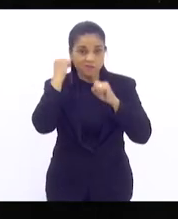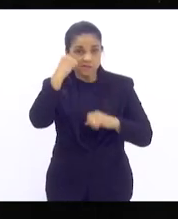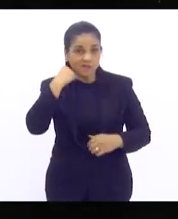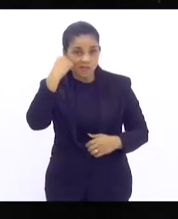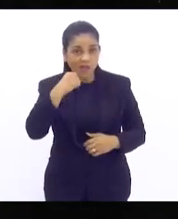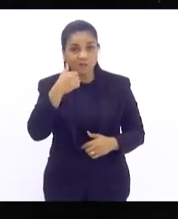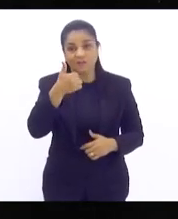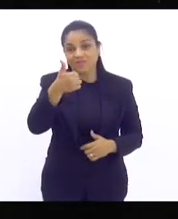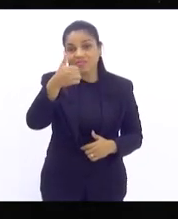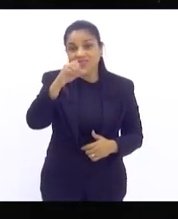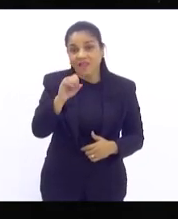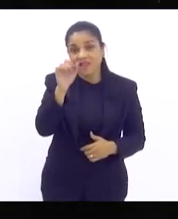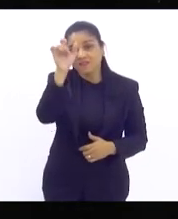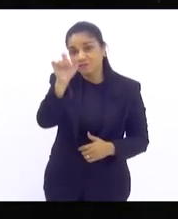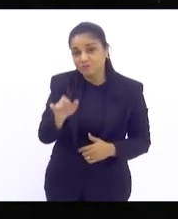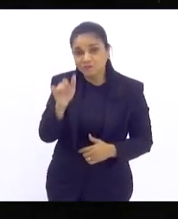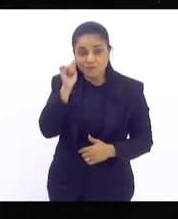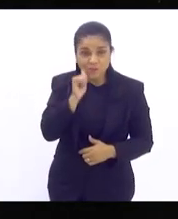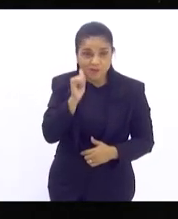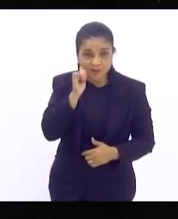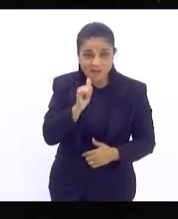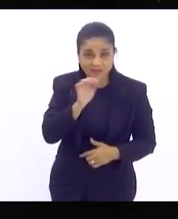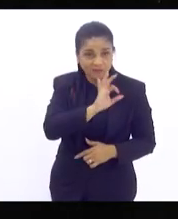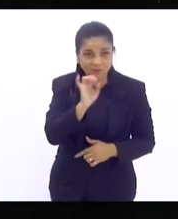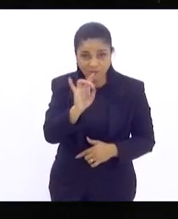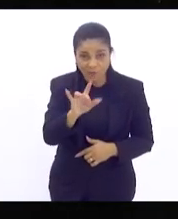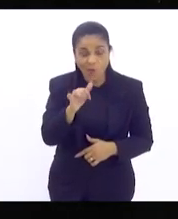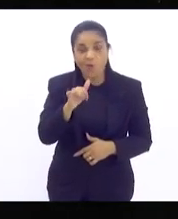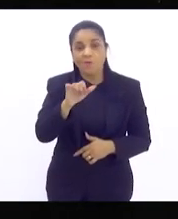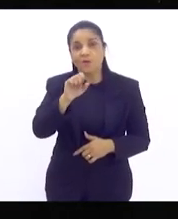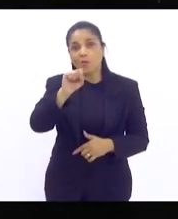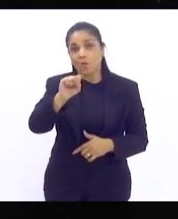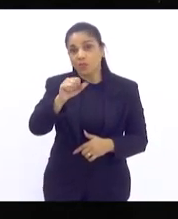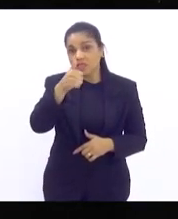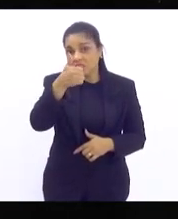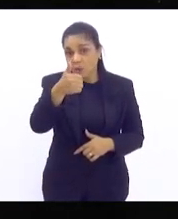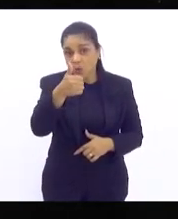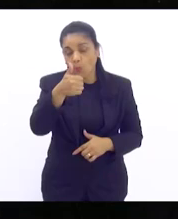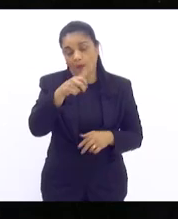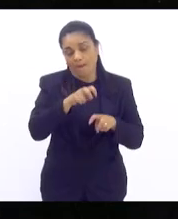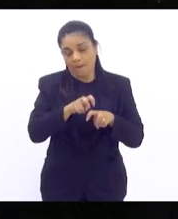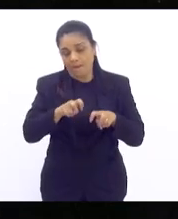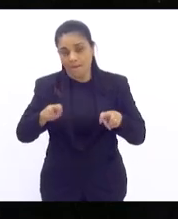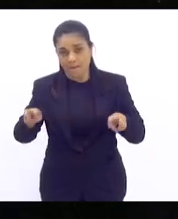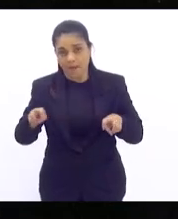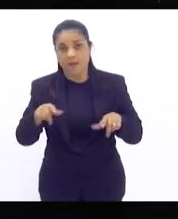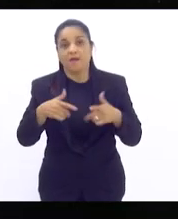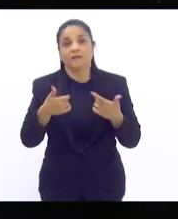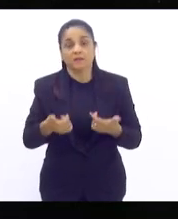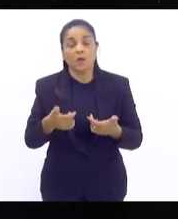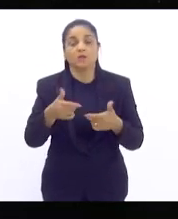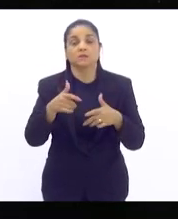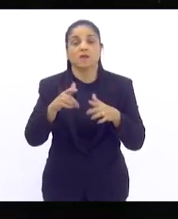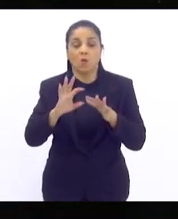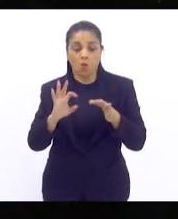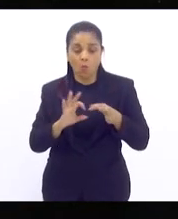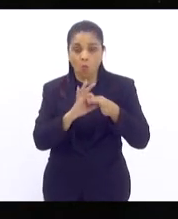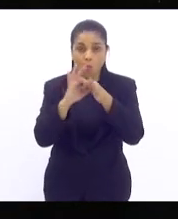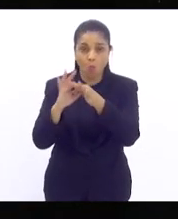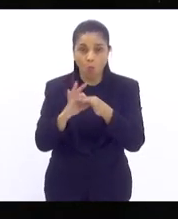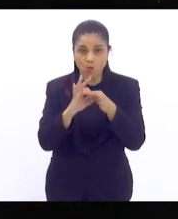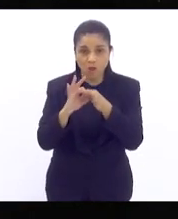mulheres que foram eleitas para 81 cadeiras. E pelo ranking da União Interparlamentar, uma